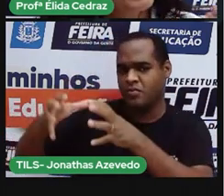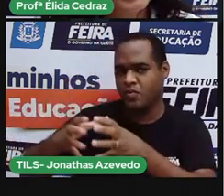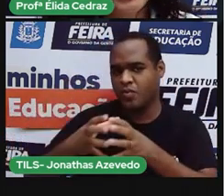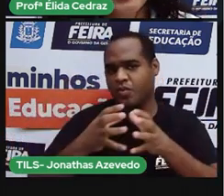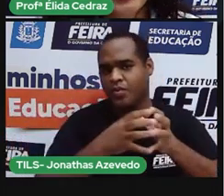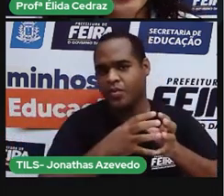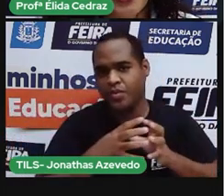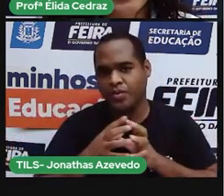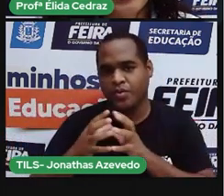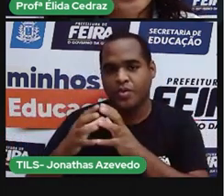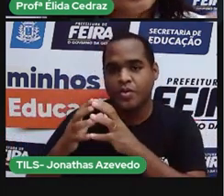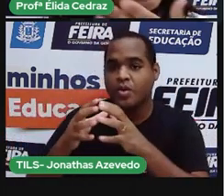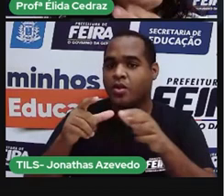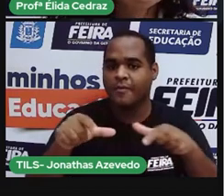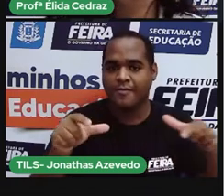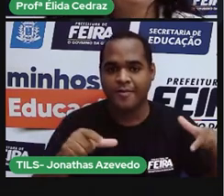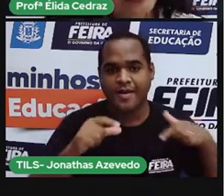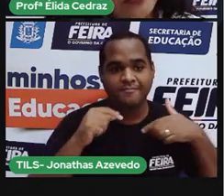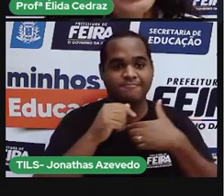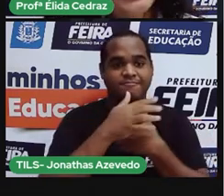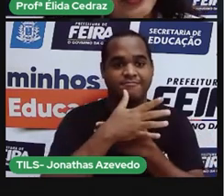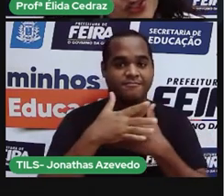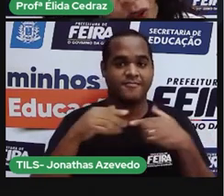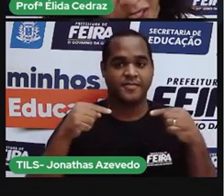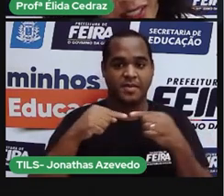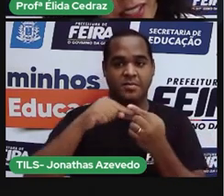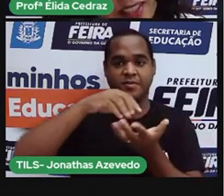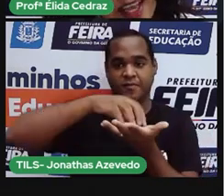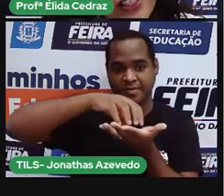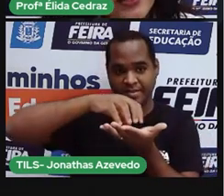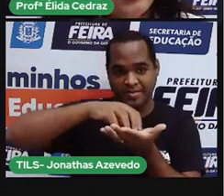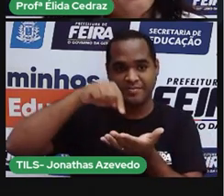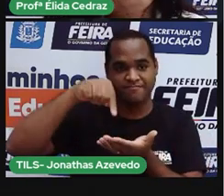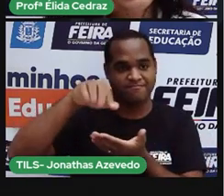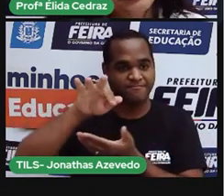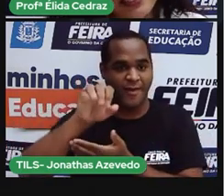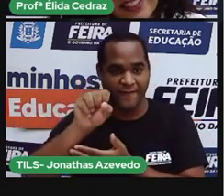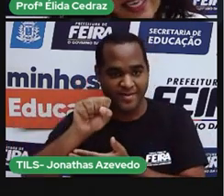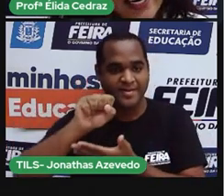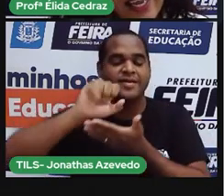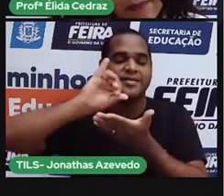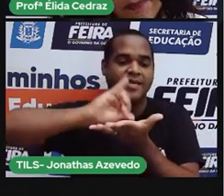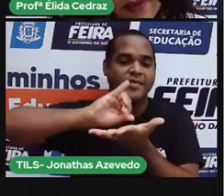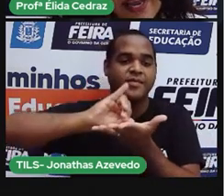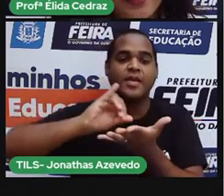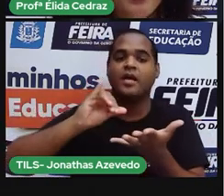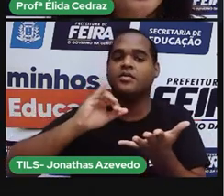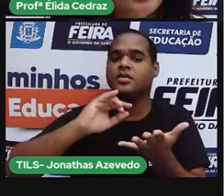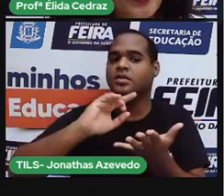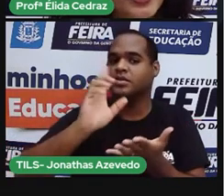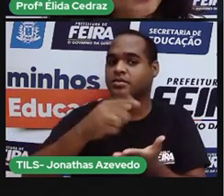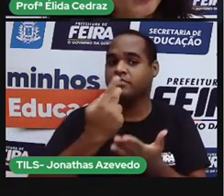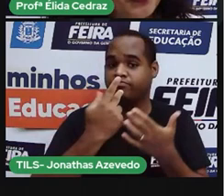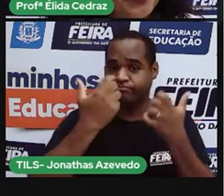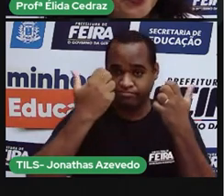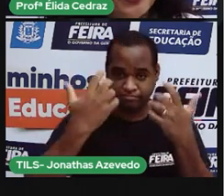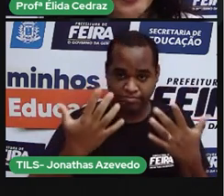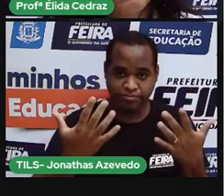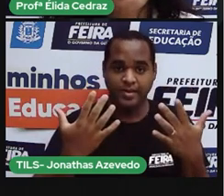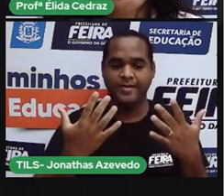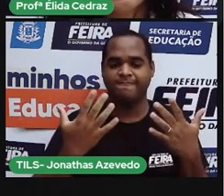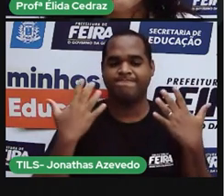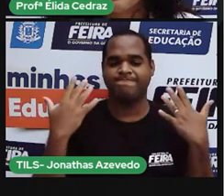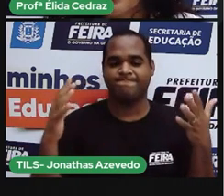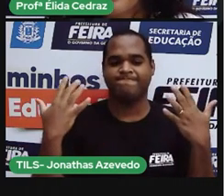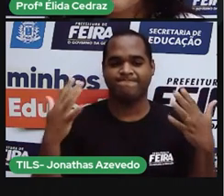as partes da cidade, no centro da nossa cidade, para celebrar a nossa cultura.